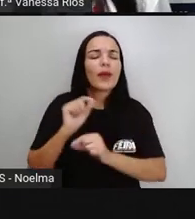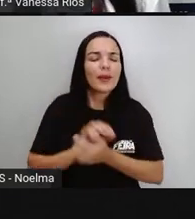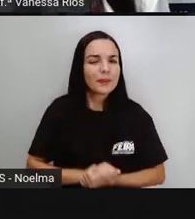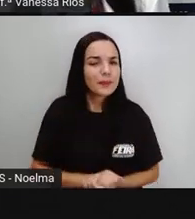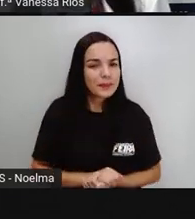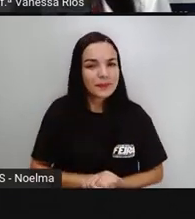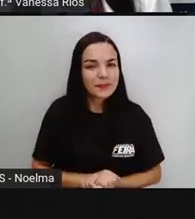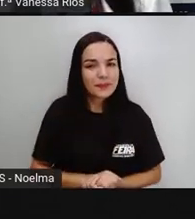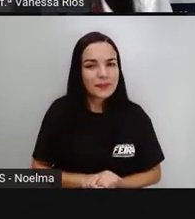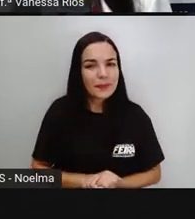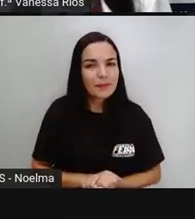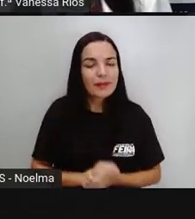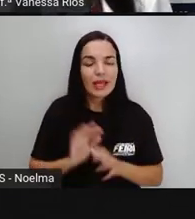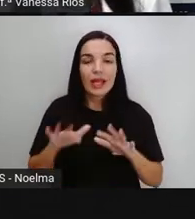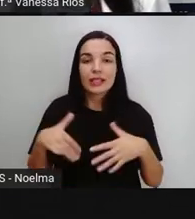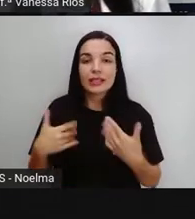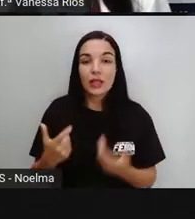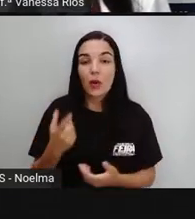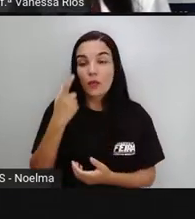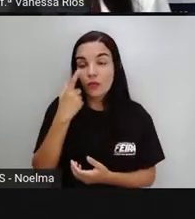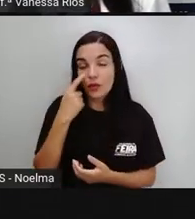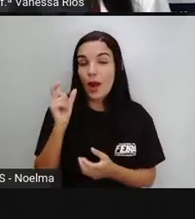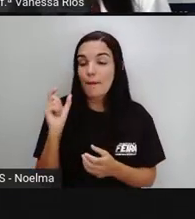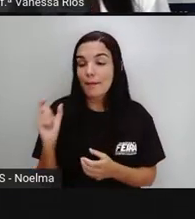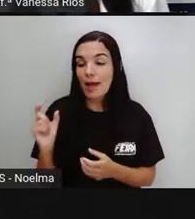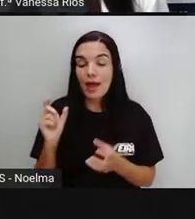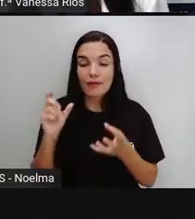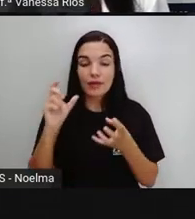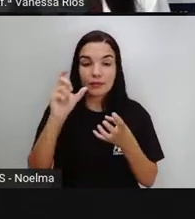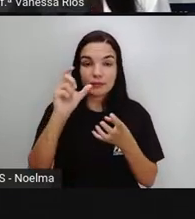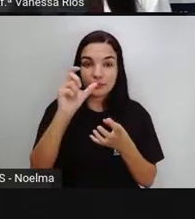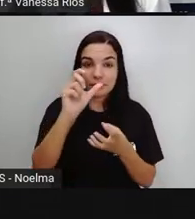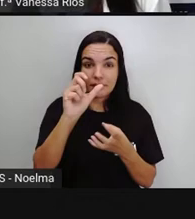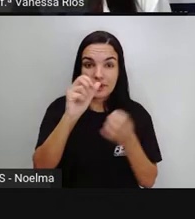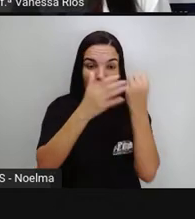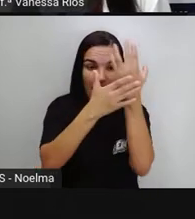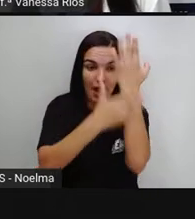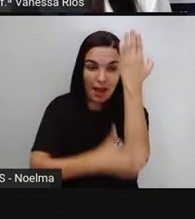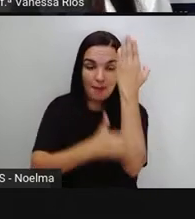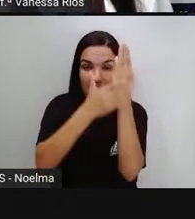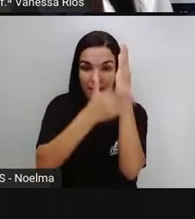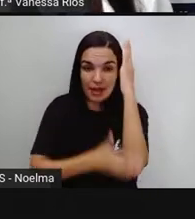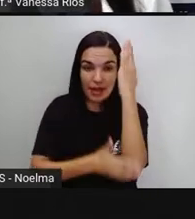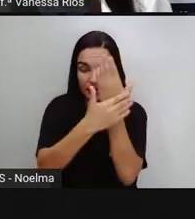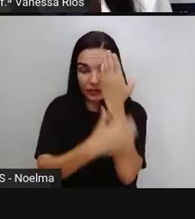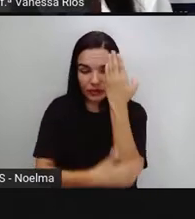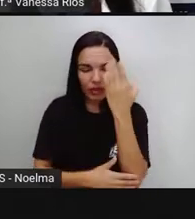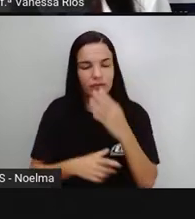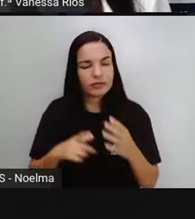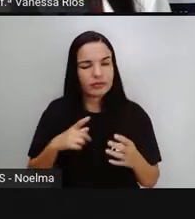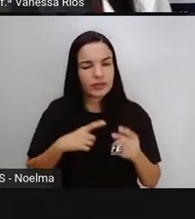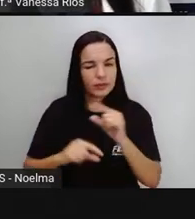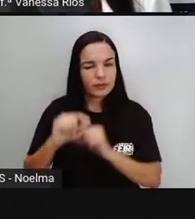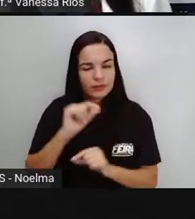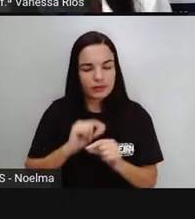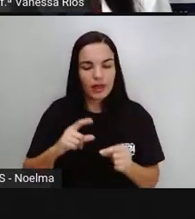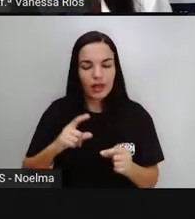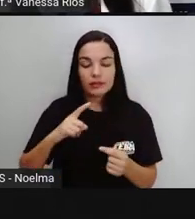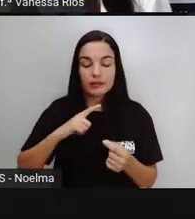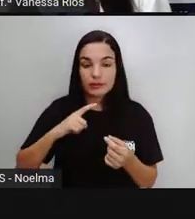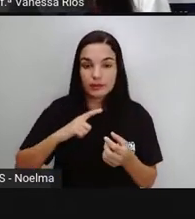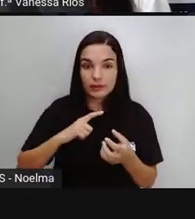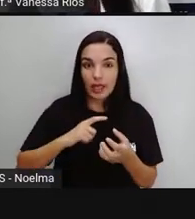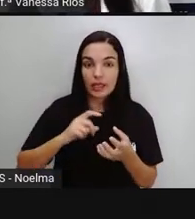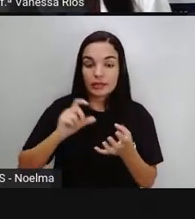O que a gente observa em relação à palavra abacaxi? A gente observa aqui é oxítona, tem sílaba